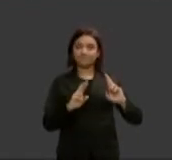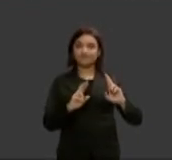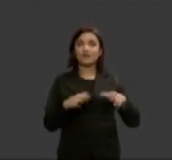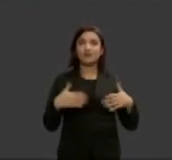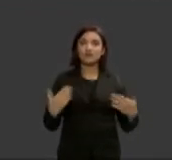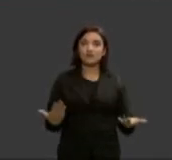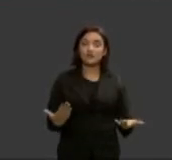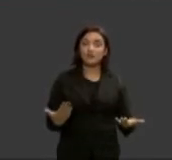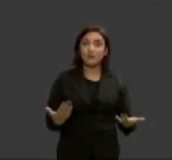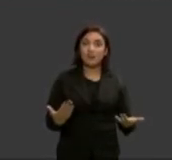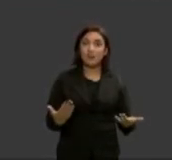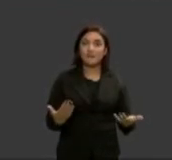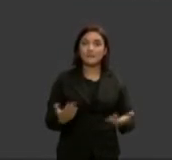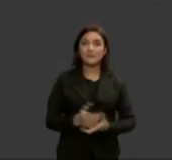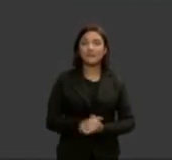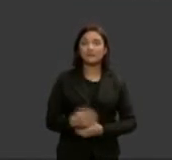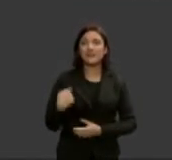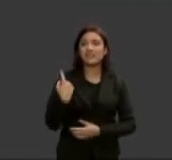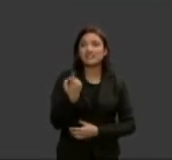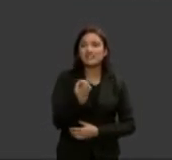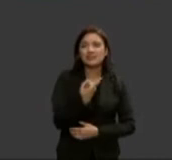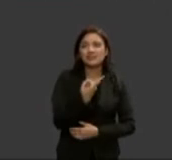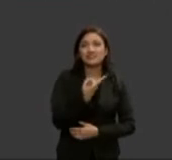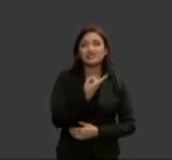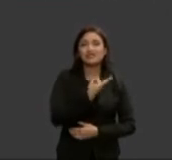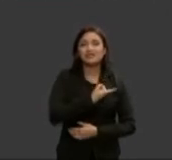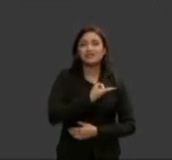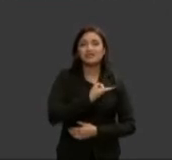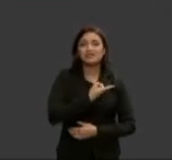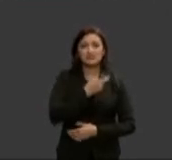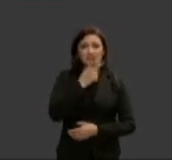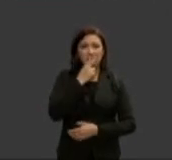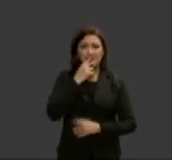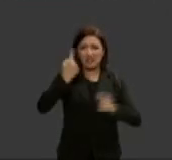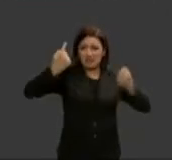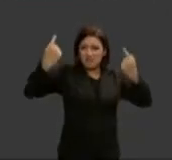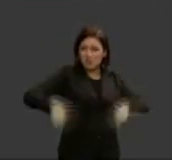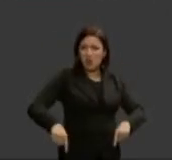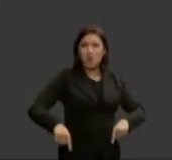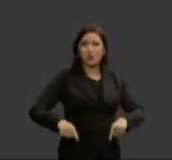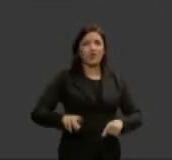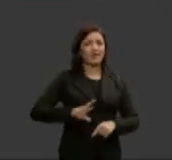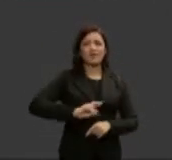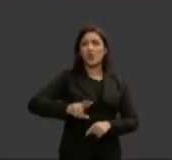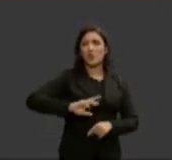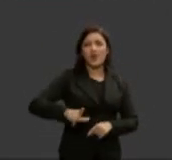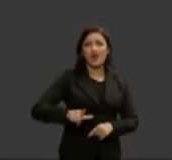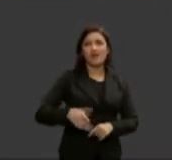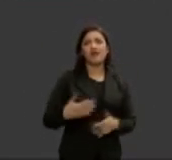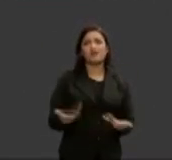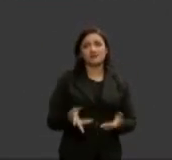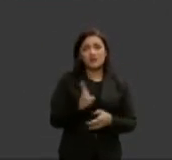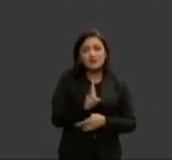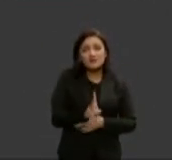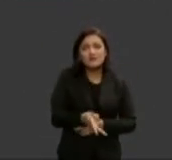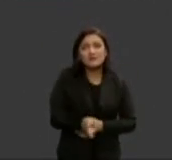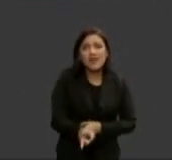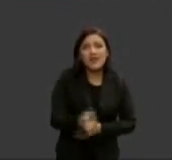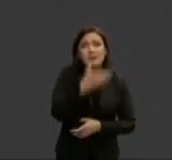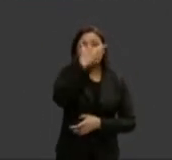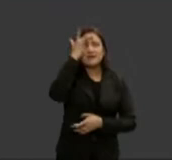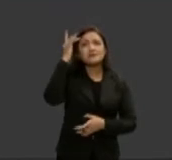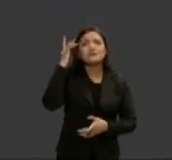nos colocar como se tivéssemos de lados opostos toda vez que o ser humano erige